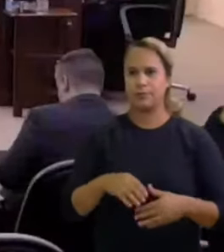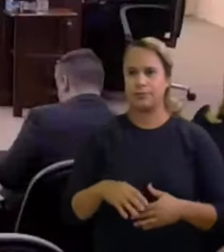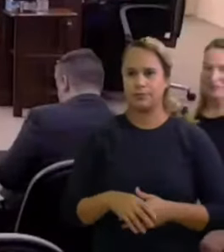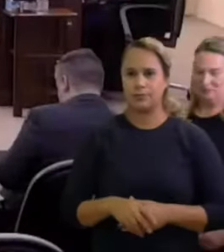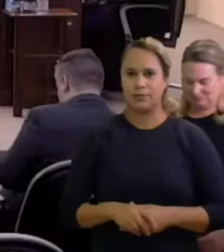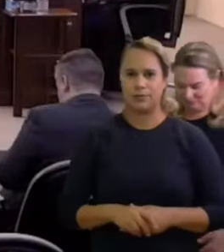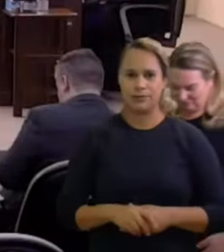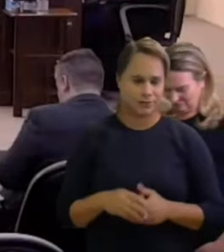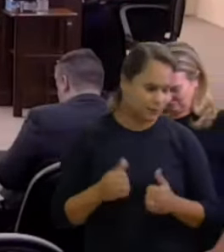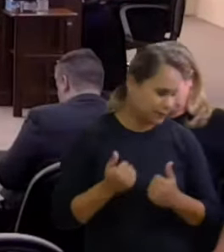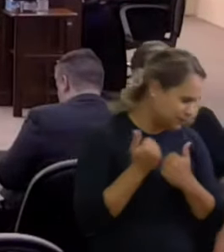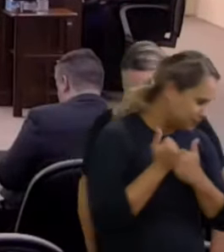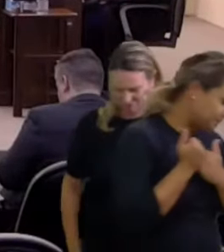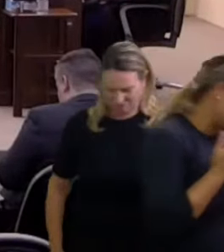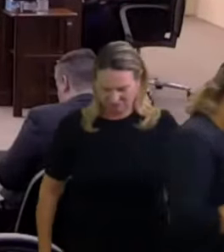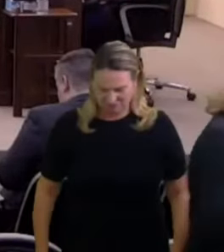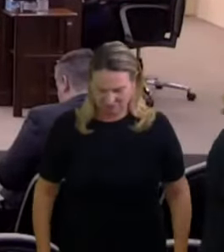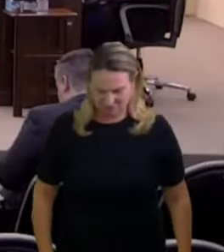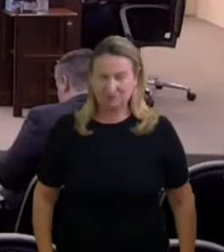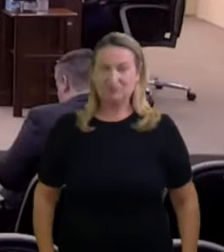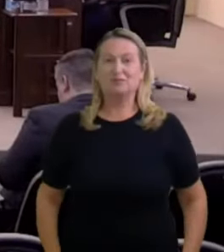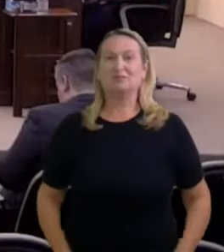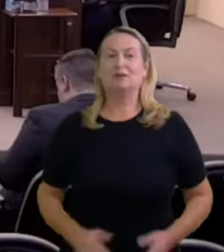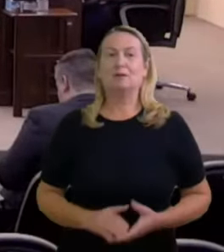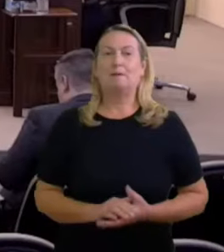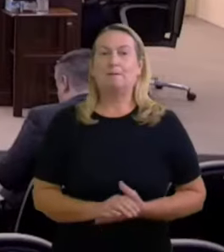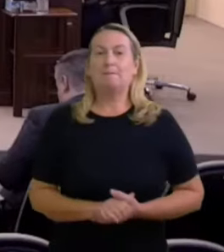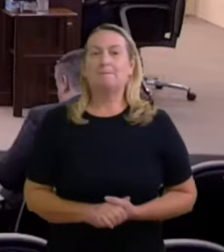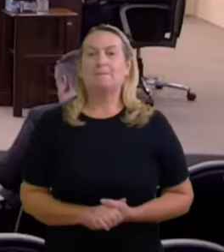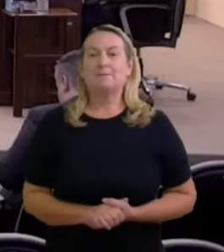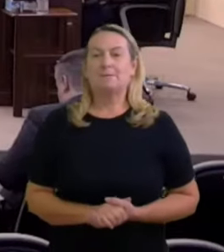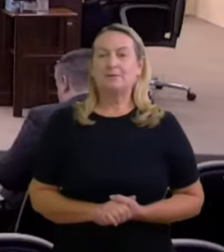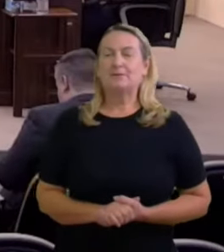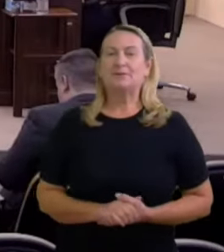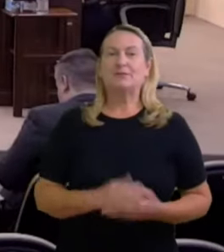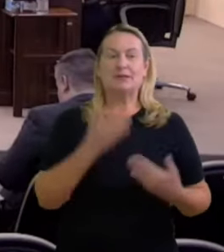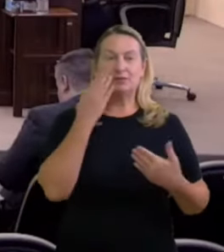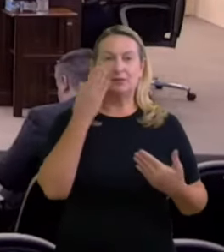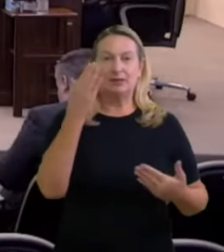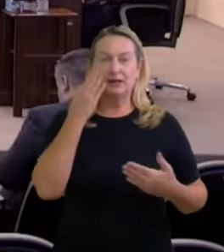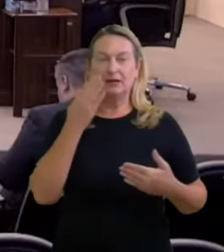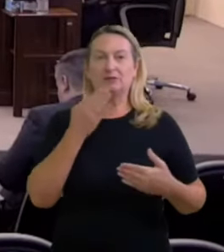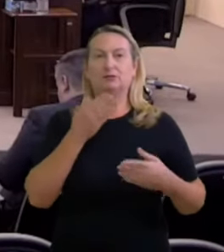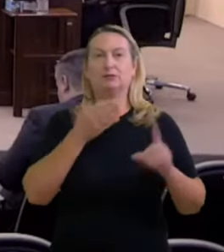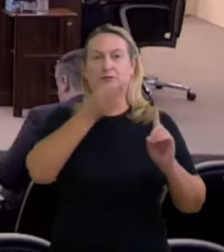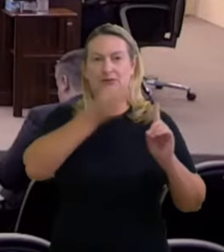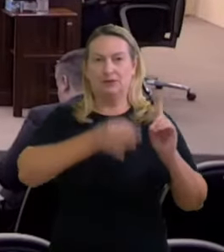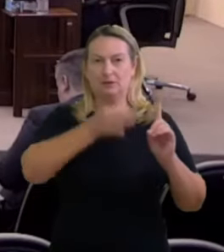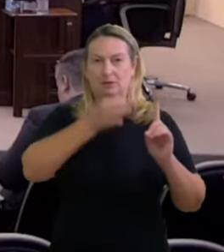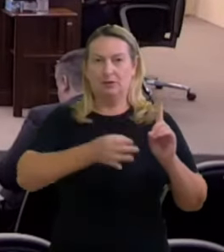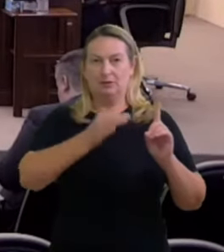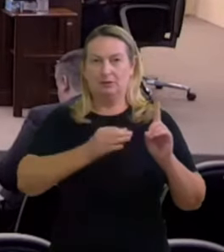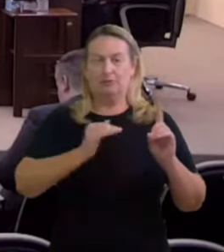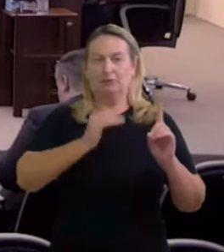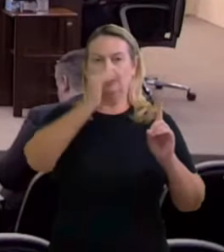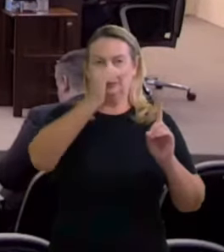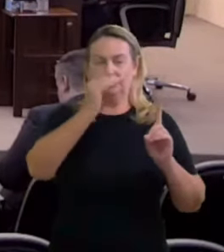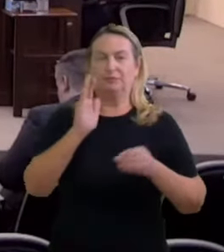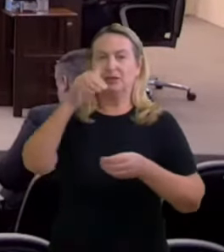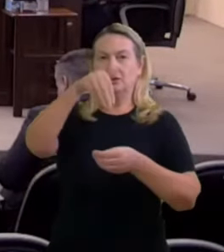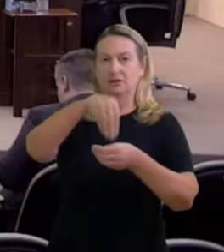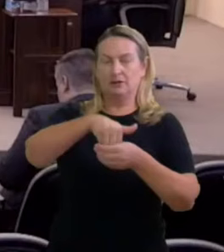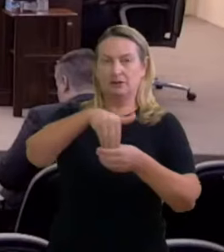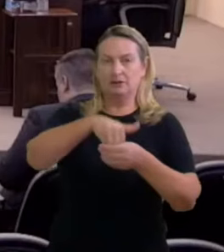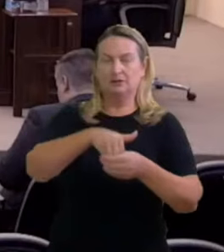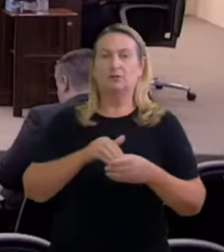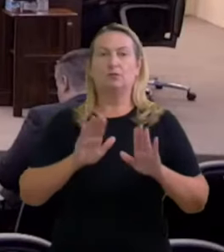obrigado desembargador eleitoral Guilherme Frederico Hernandes Dens nós tivemos